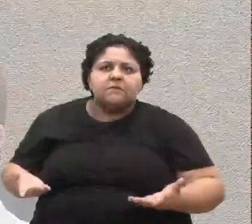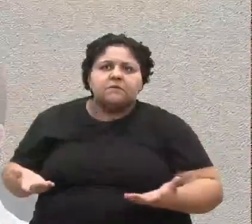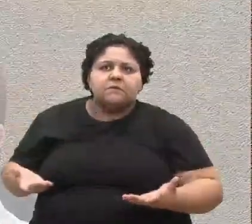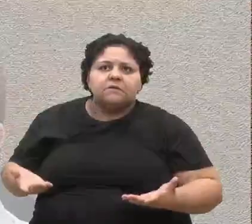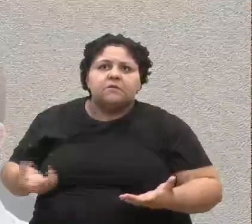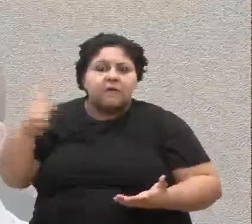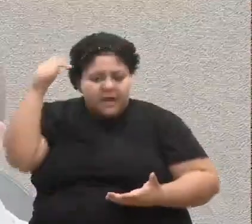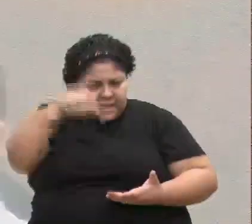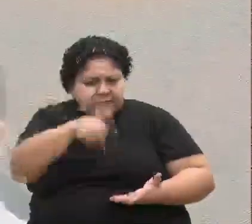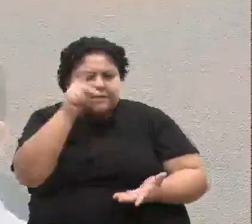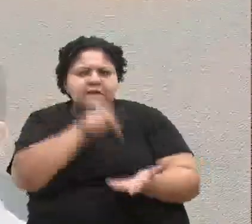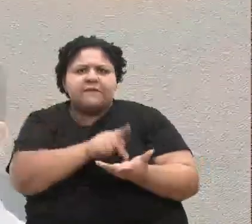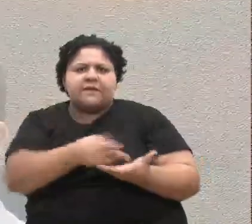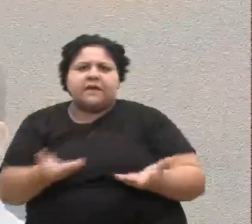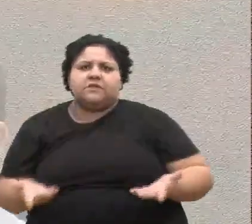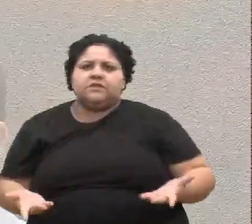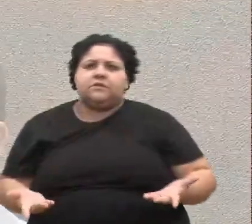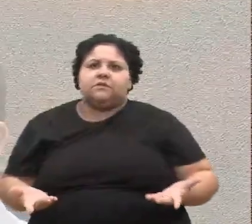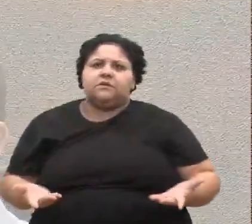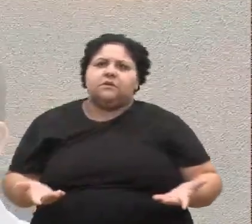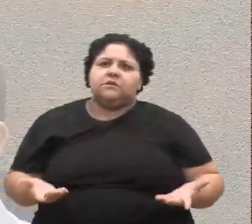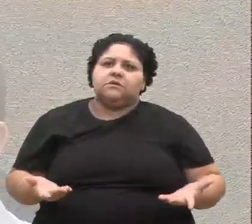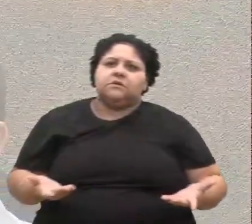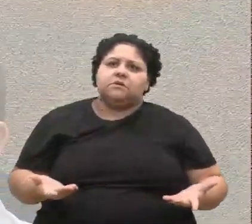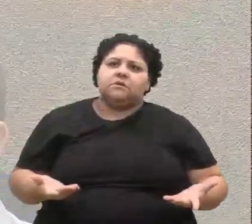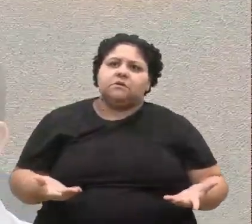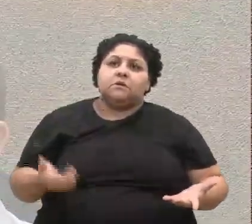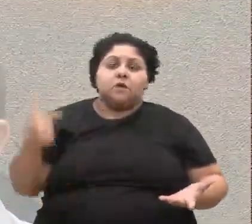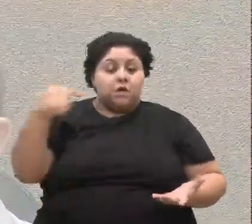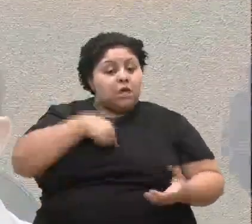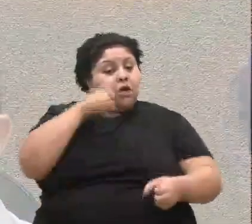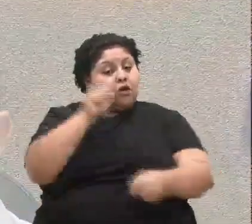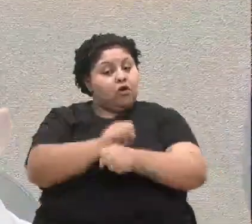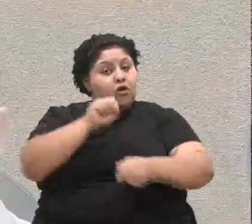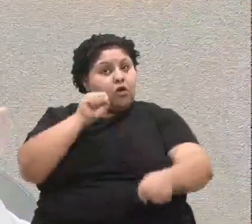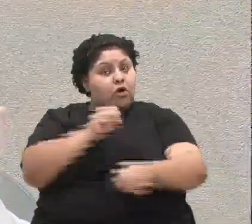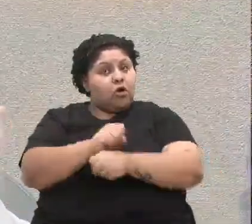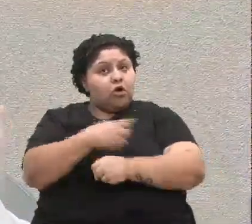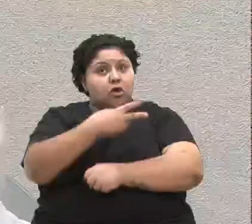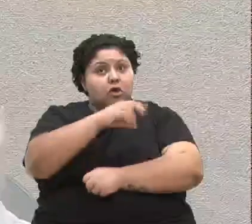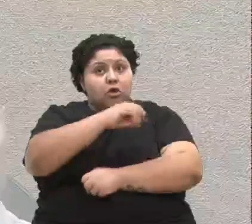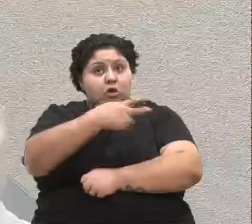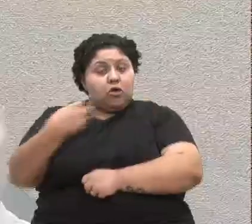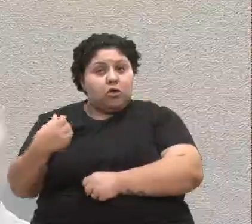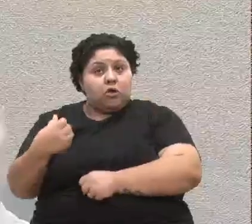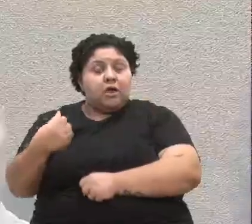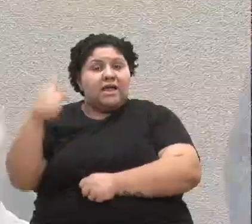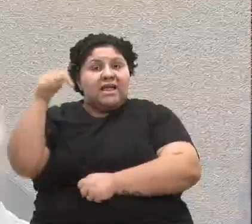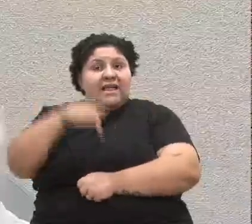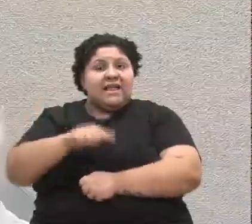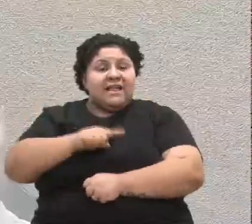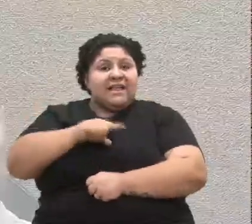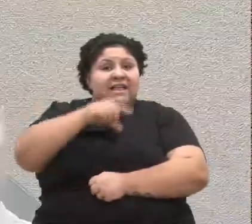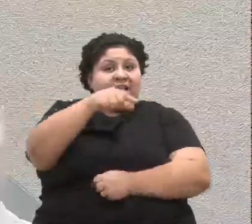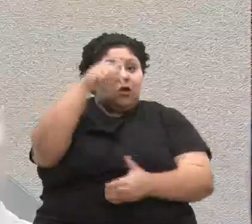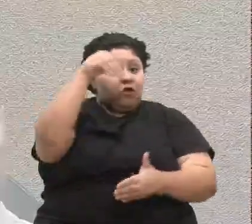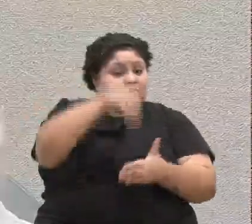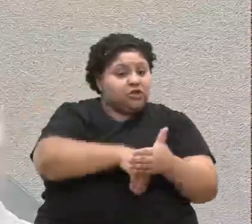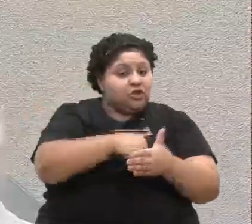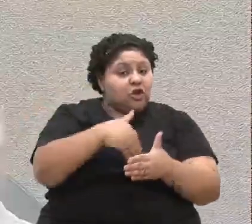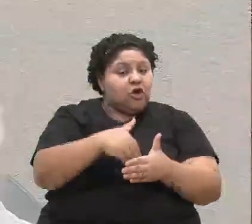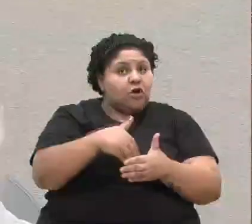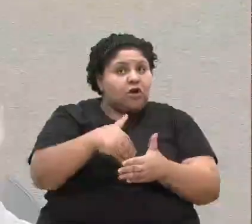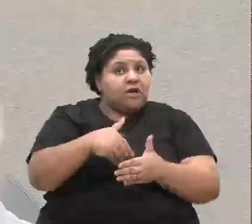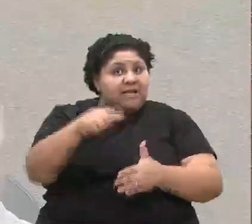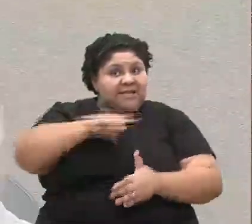Essa é a verdade. E eu espero poder, em 2026, ter um candidato que eu possa votar e que